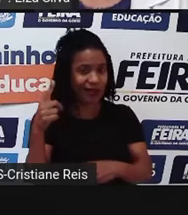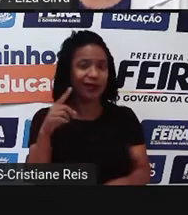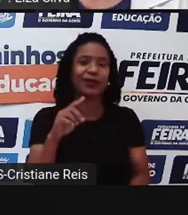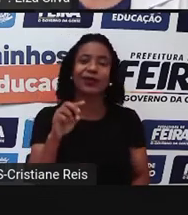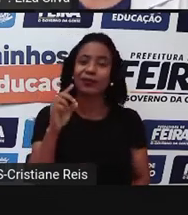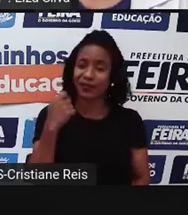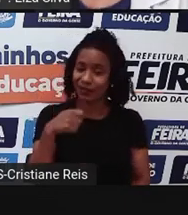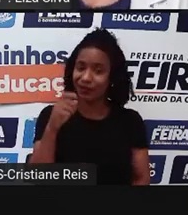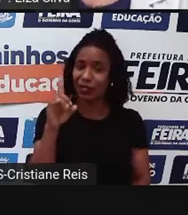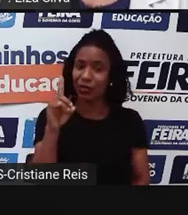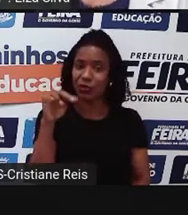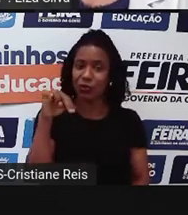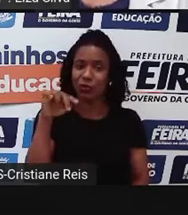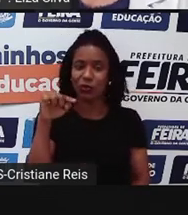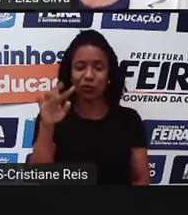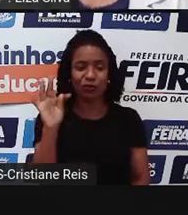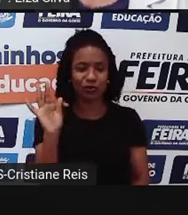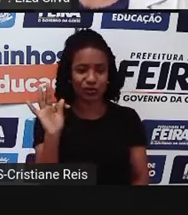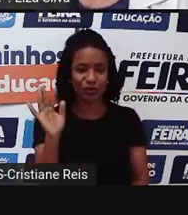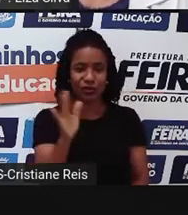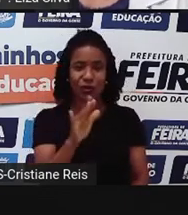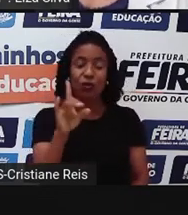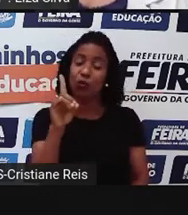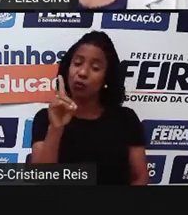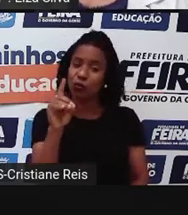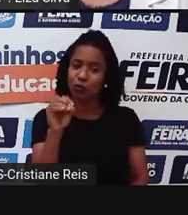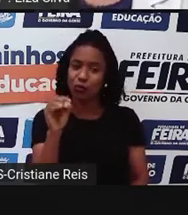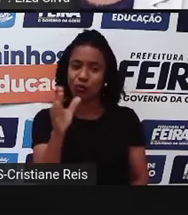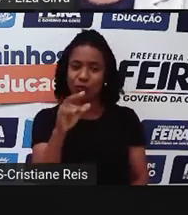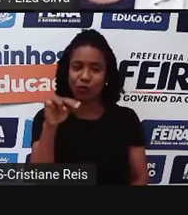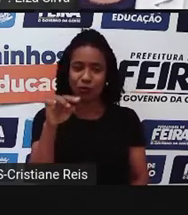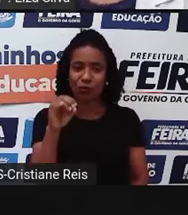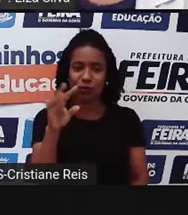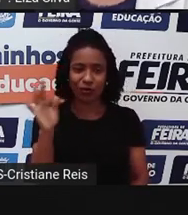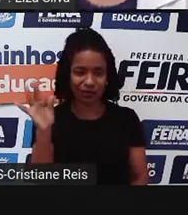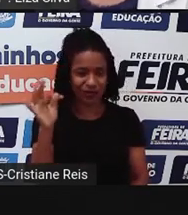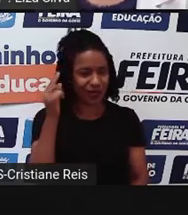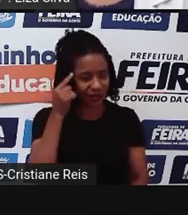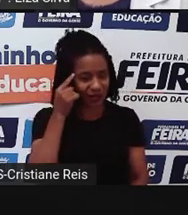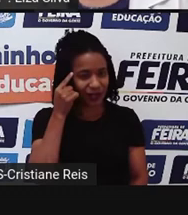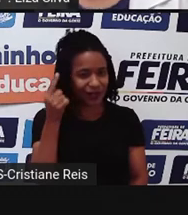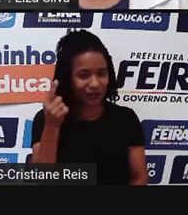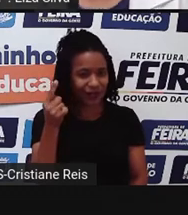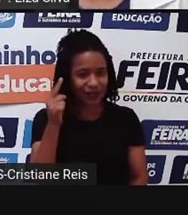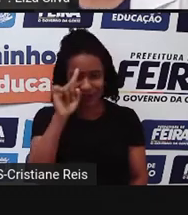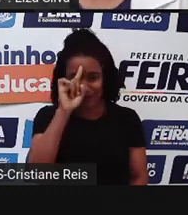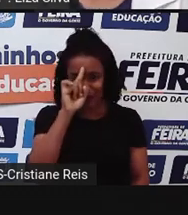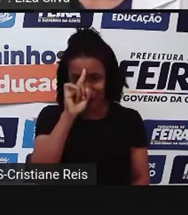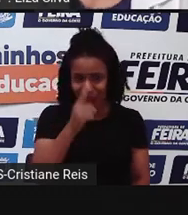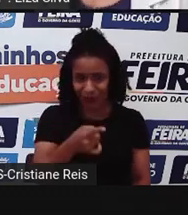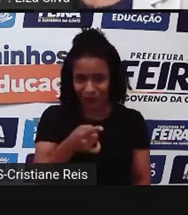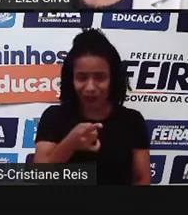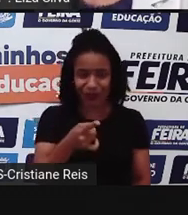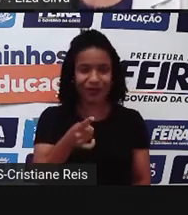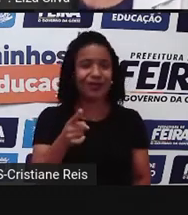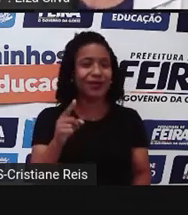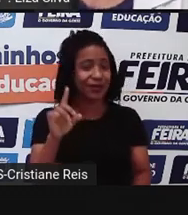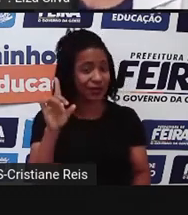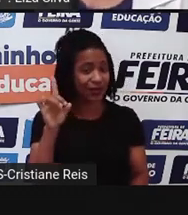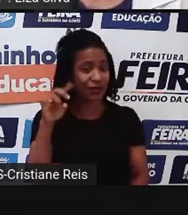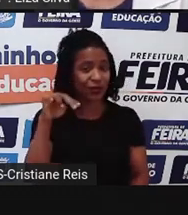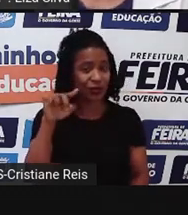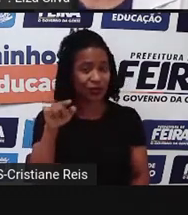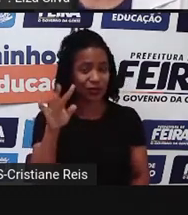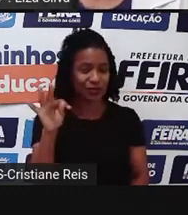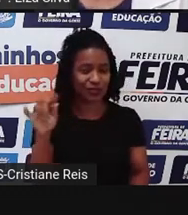not. Don't fall for fake, que foi um dos comandos que nós encontramos logo no início do jogo. Então, não caia